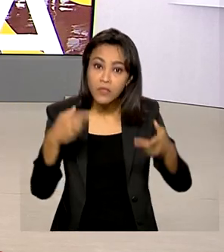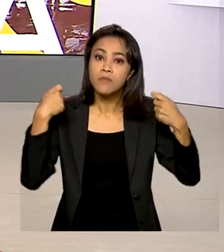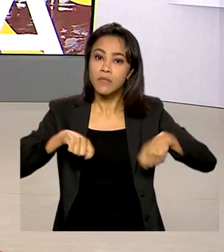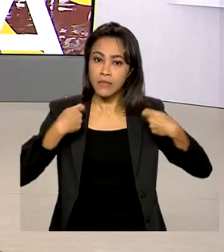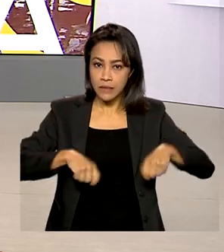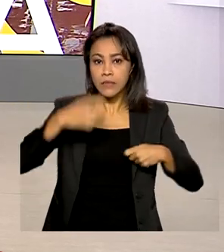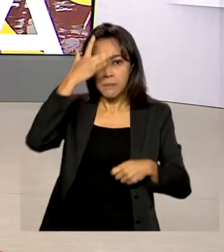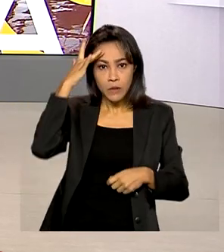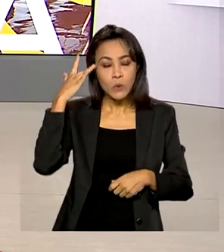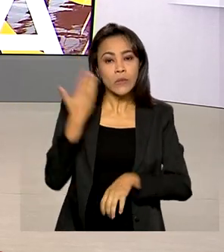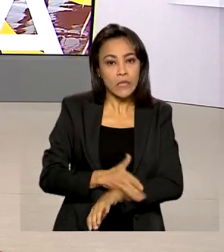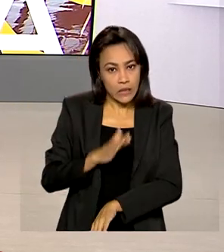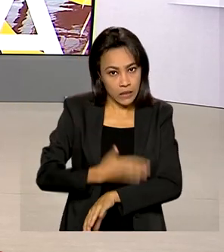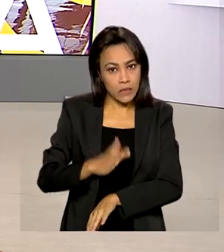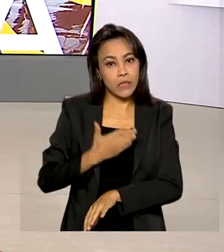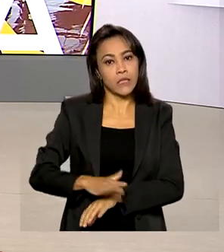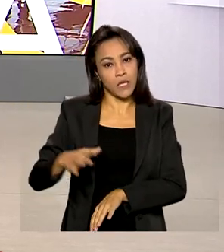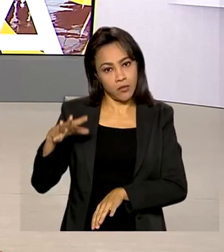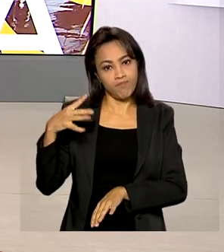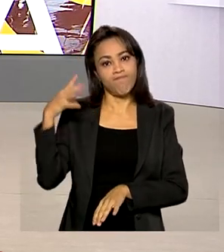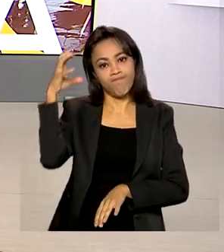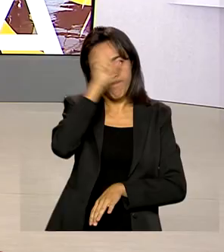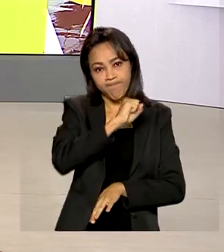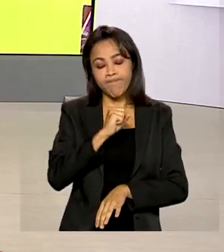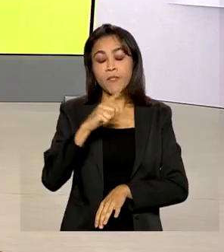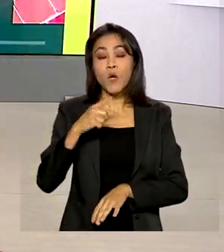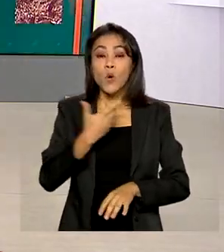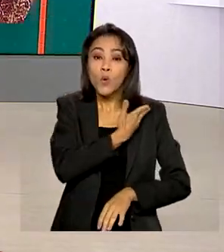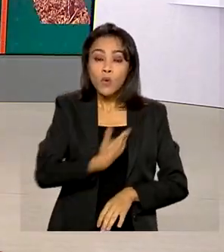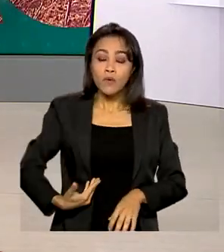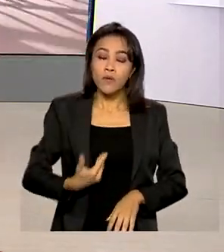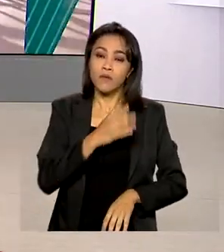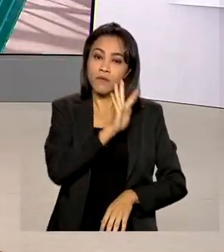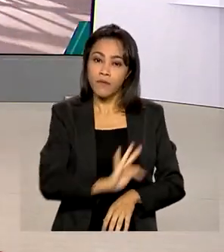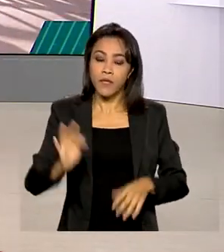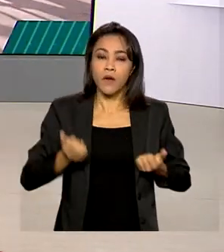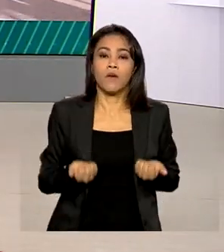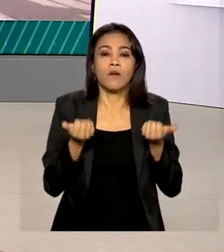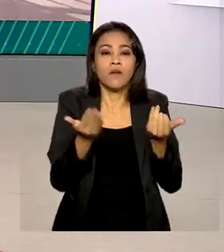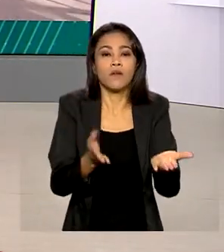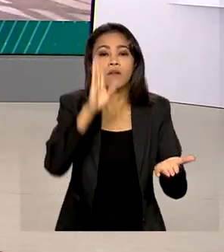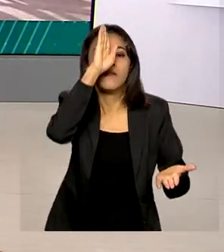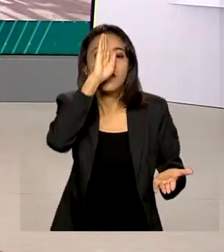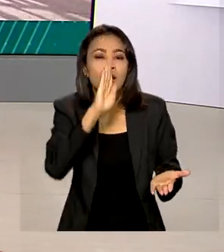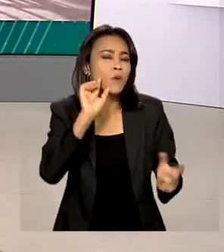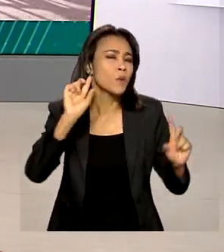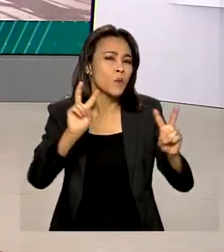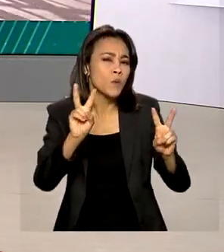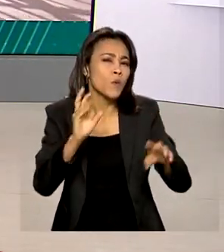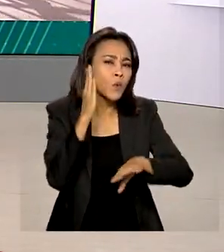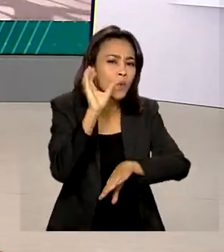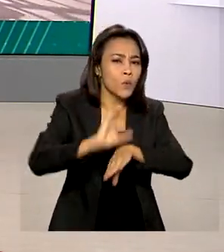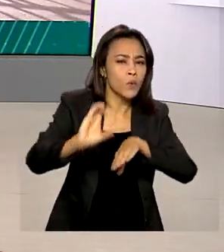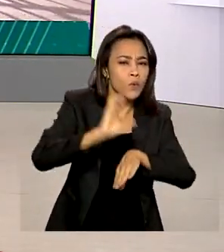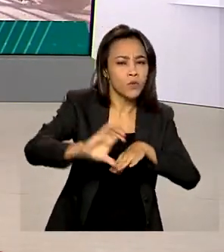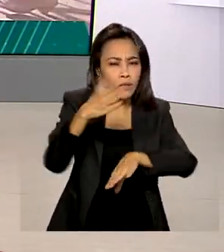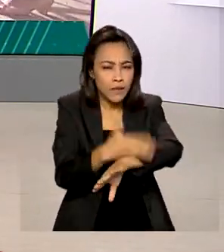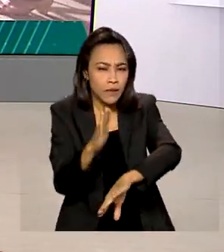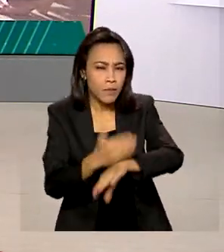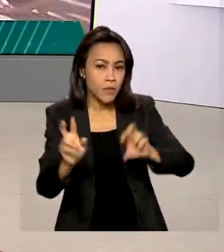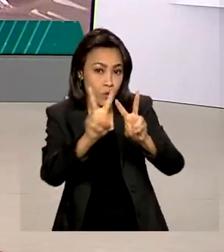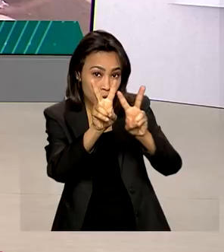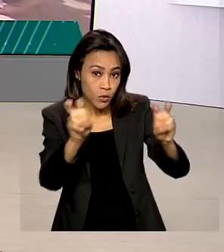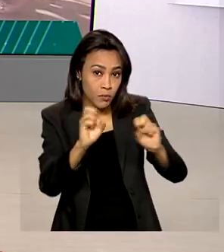pessoas treinadas. O governo federal está oferecendo, de graça pela internet, capacitação em defesa civil.